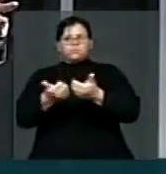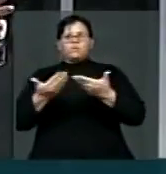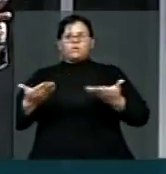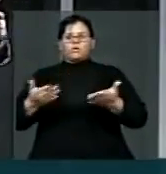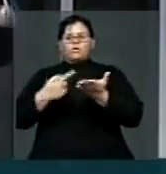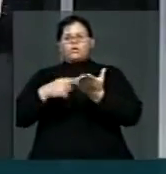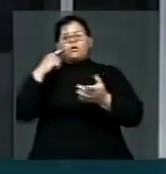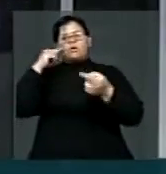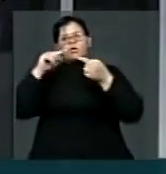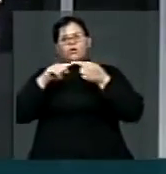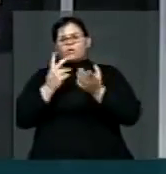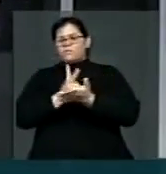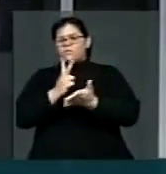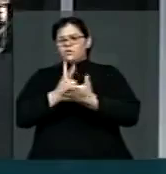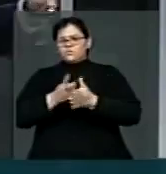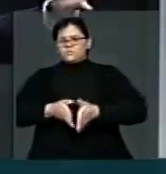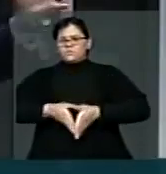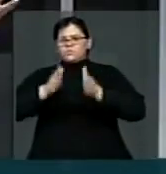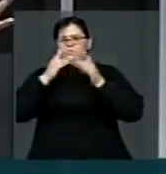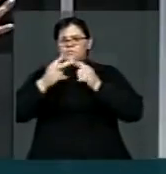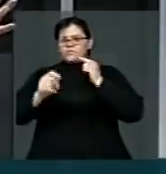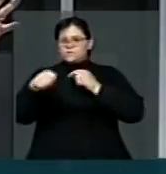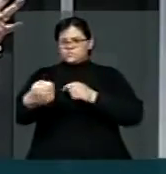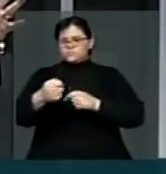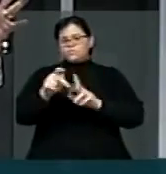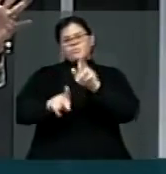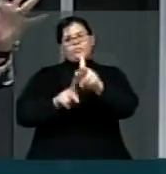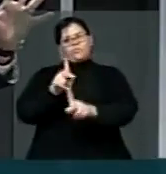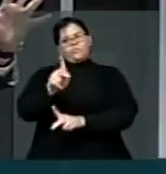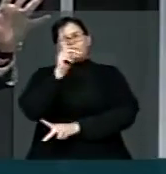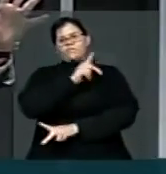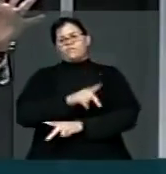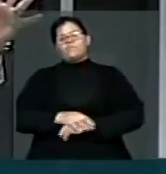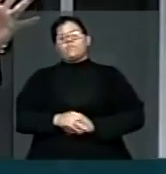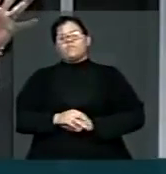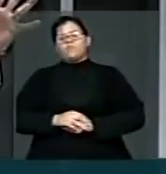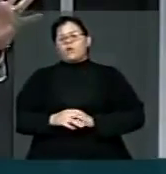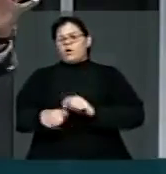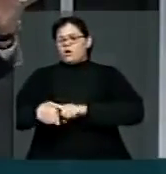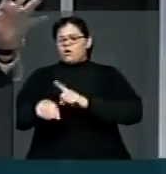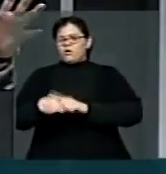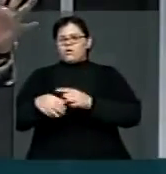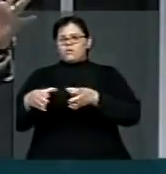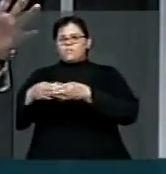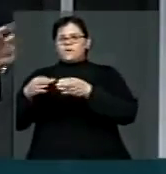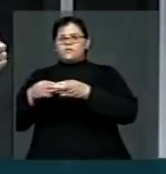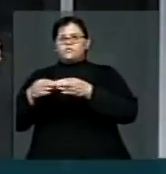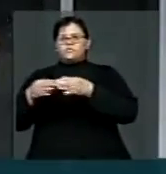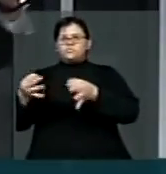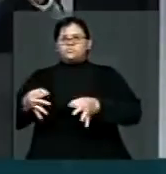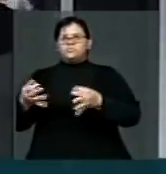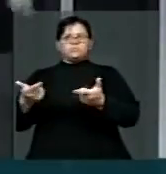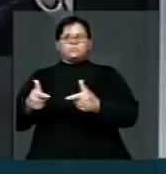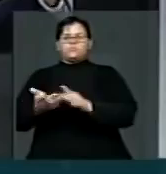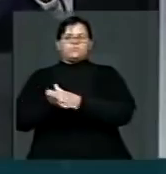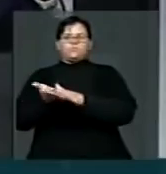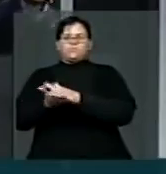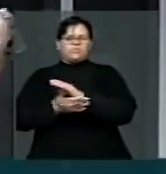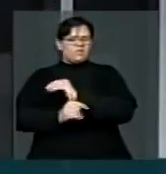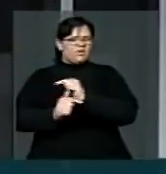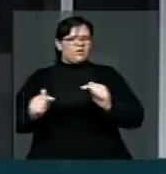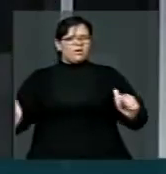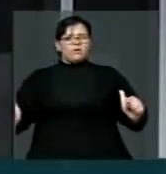mesma direção. Quem venceu? O povo brasileiro. Essa não é uma hora de vitória dos partidos, A, B ou C,